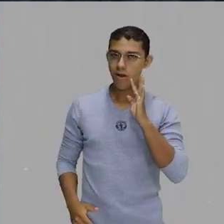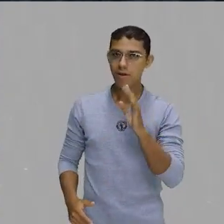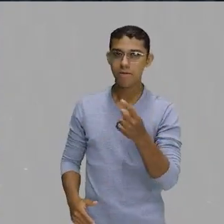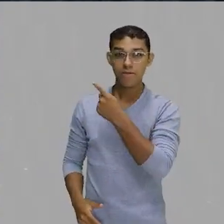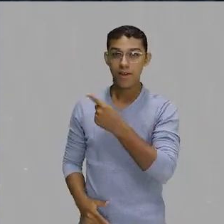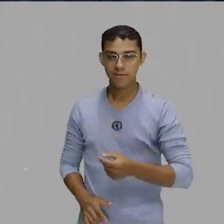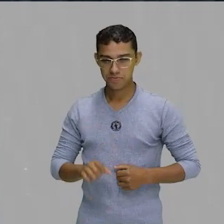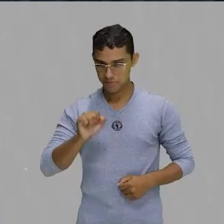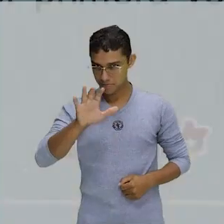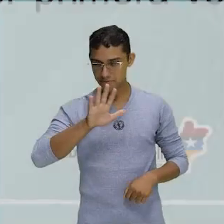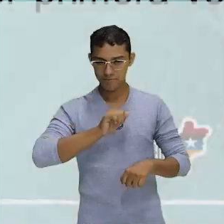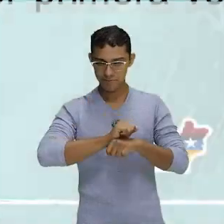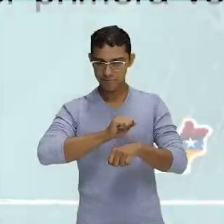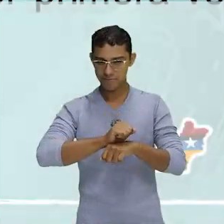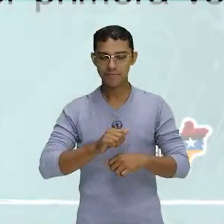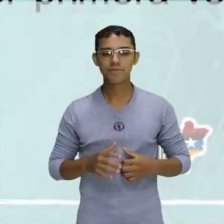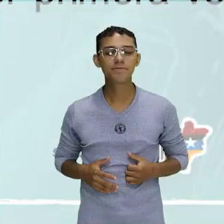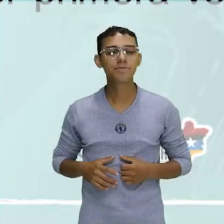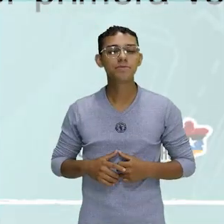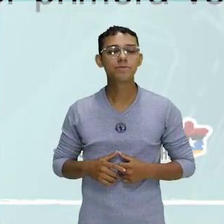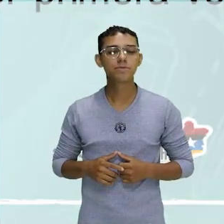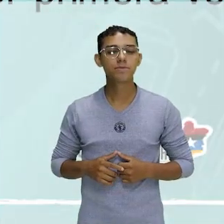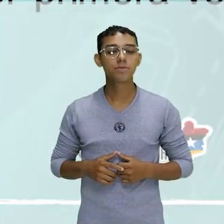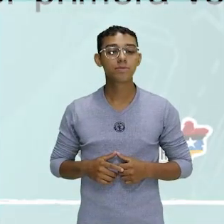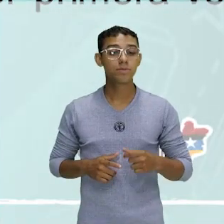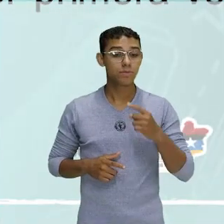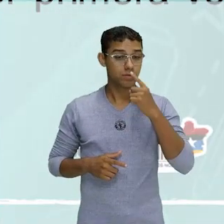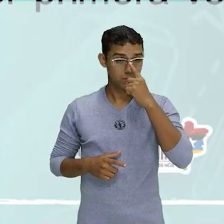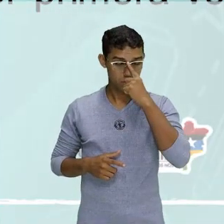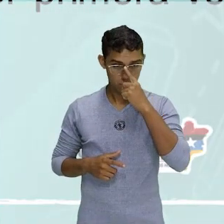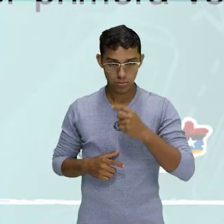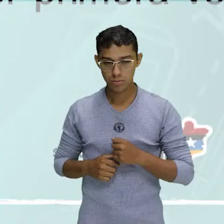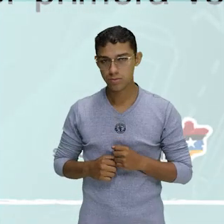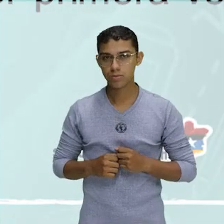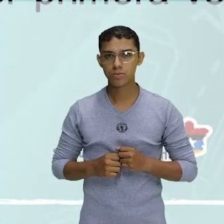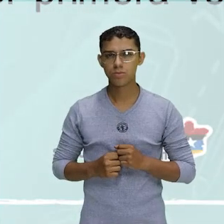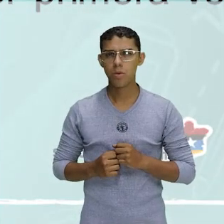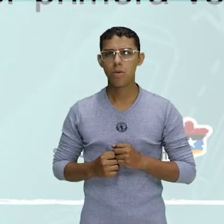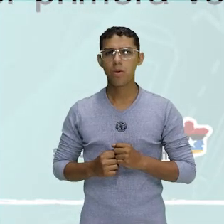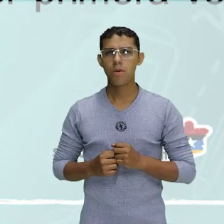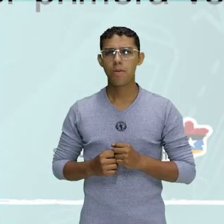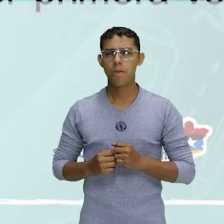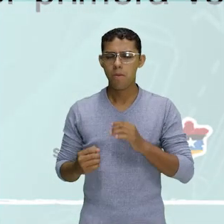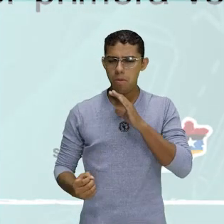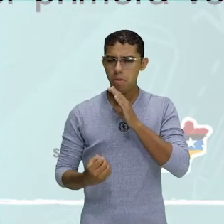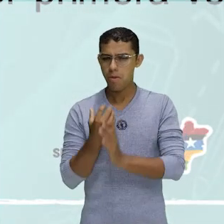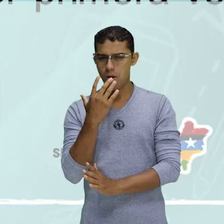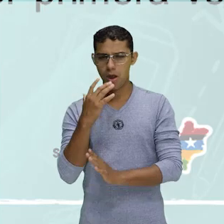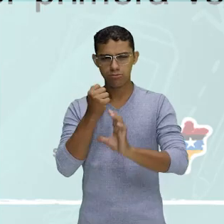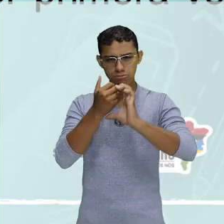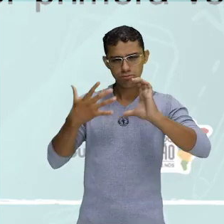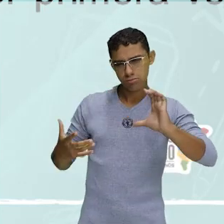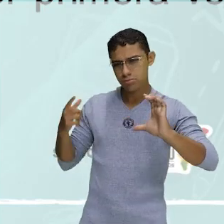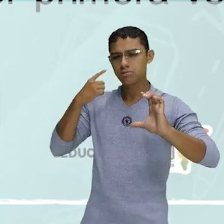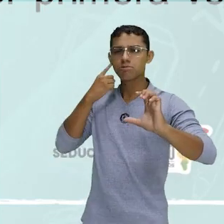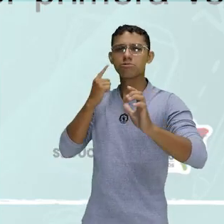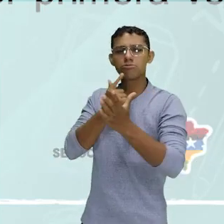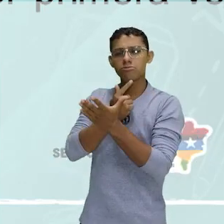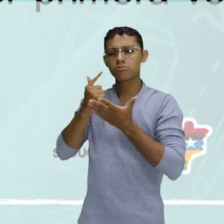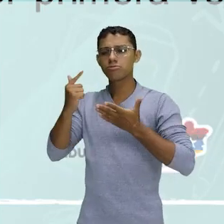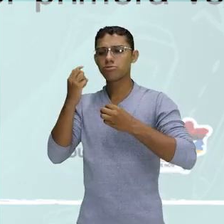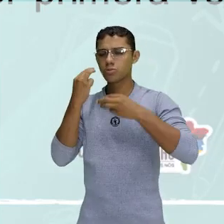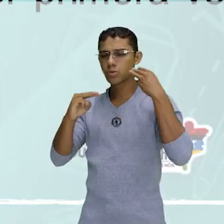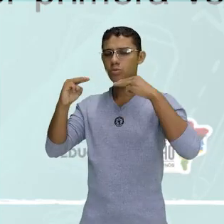Muito bem. Origem e características deste gênero musical. Música composta pra ser